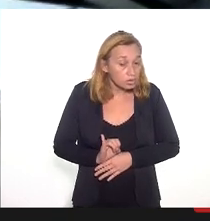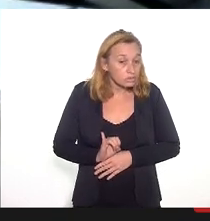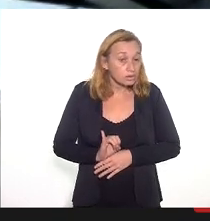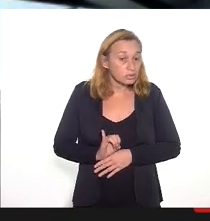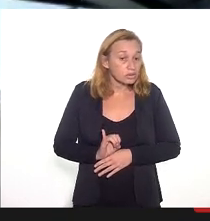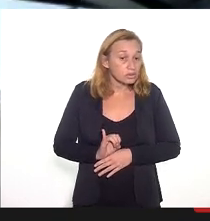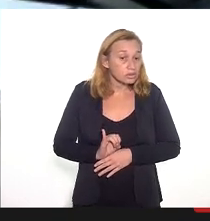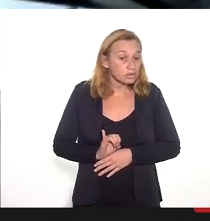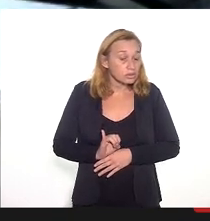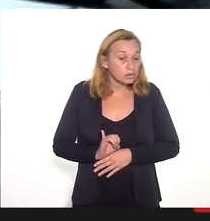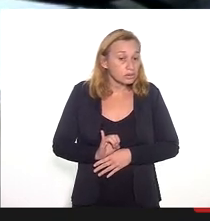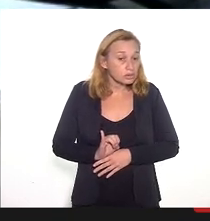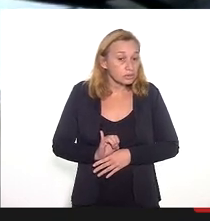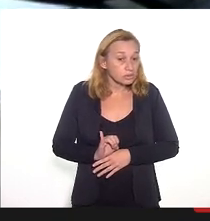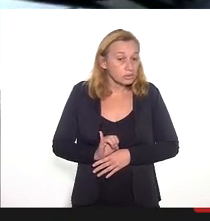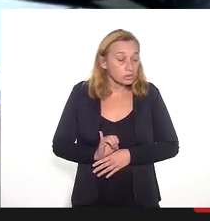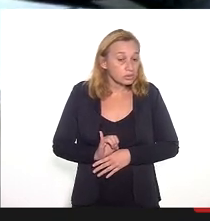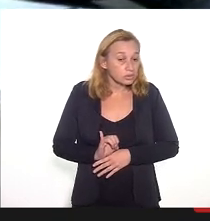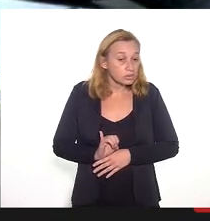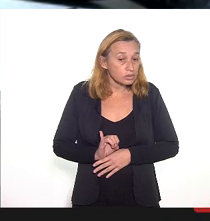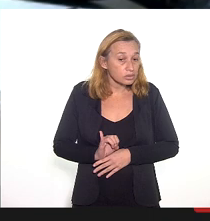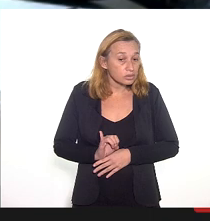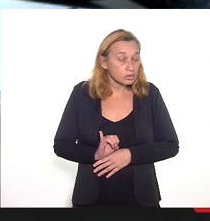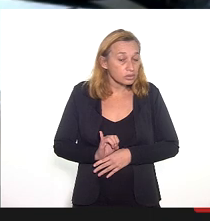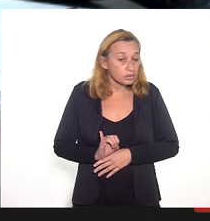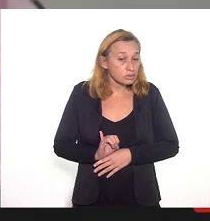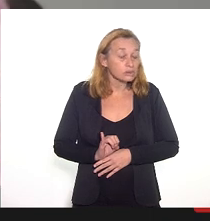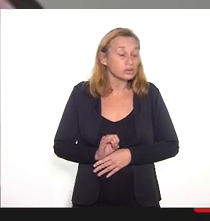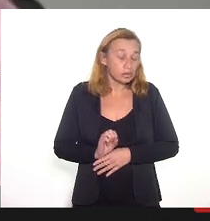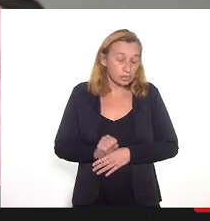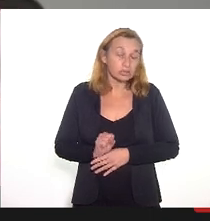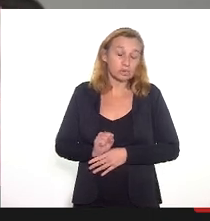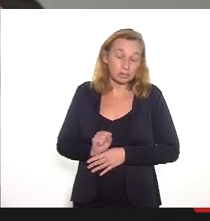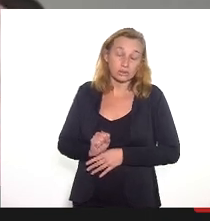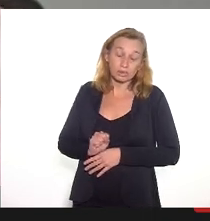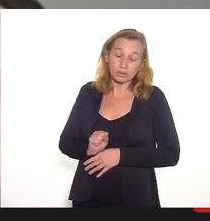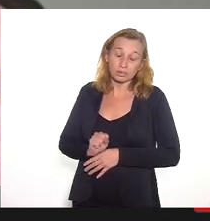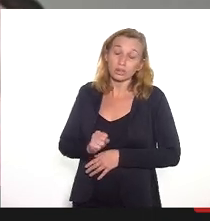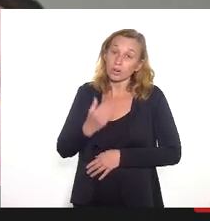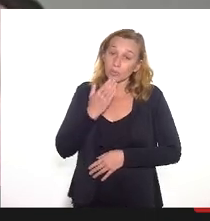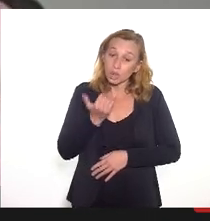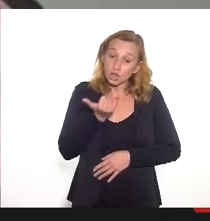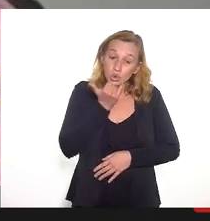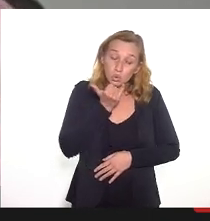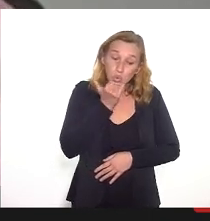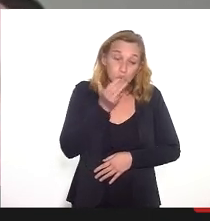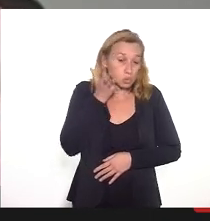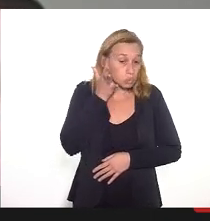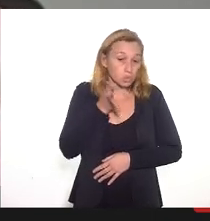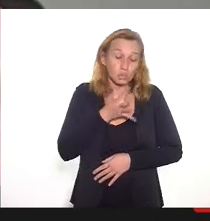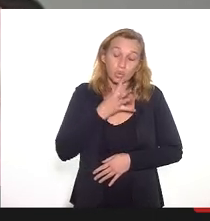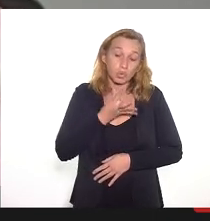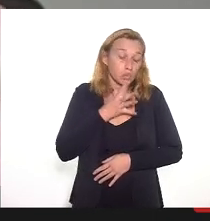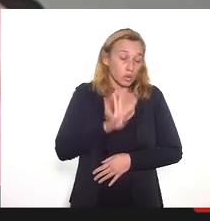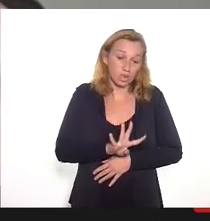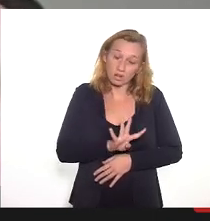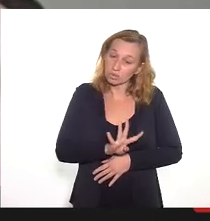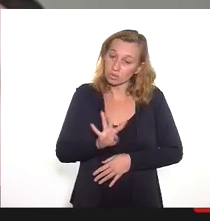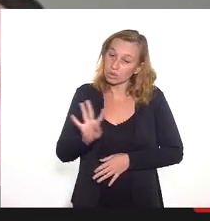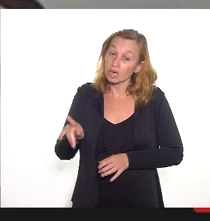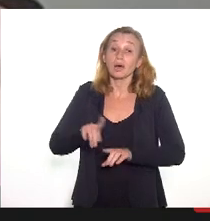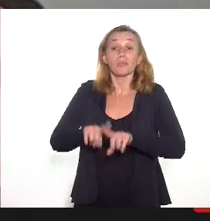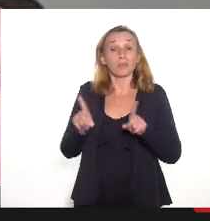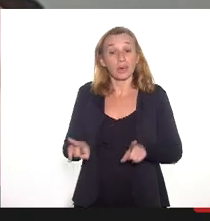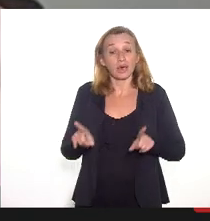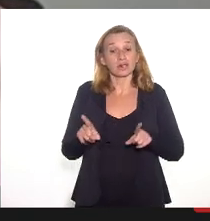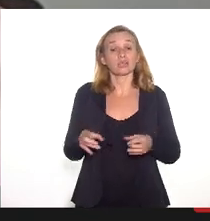É isso, nós em equipe. Sim, eu peço desculpa porque eu não conheço o senhor pessoalmente, mas